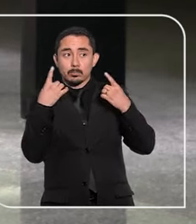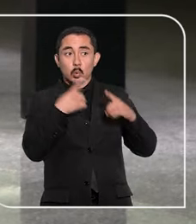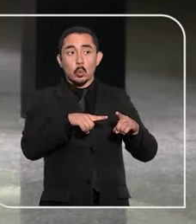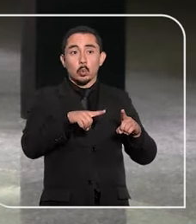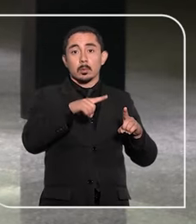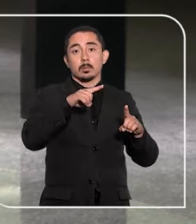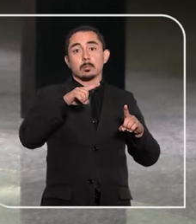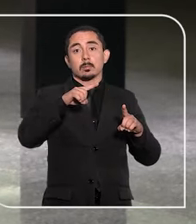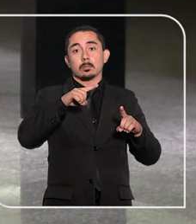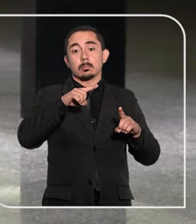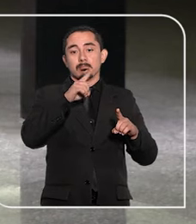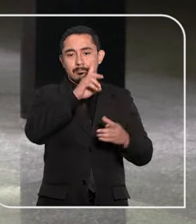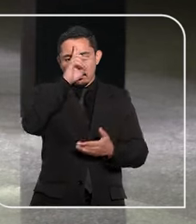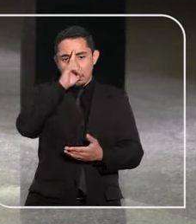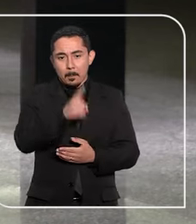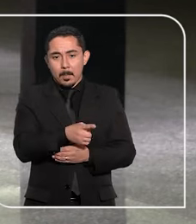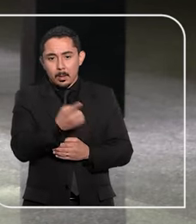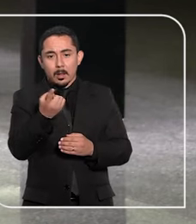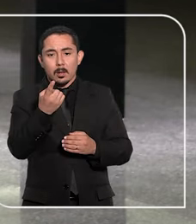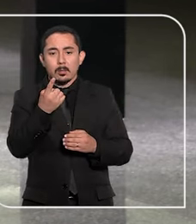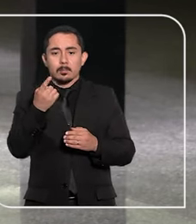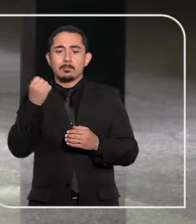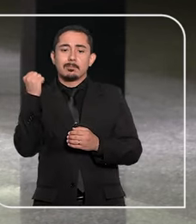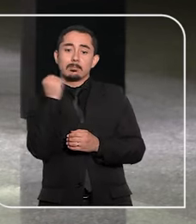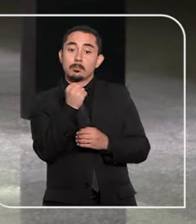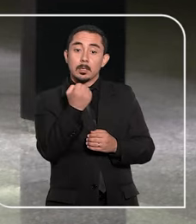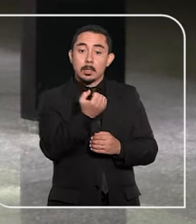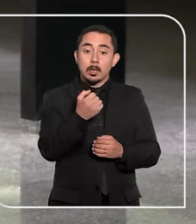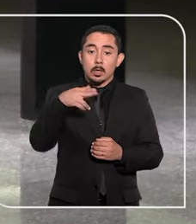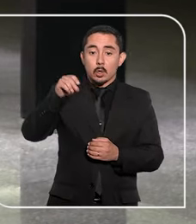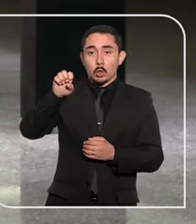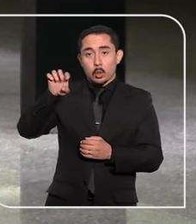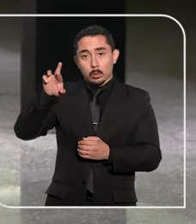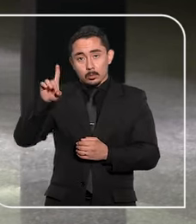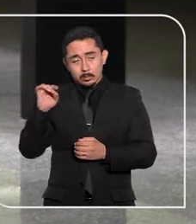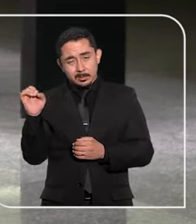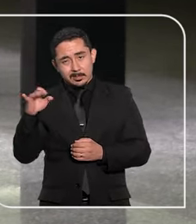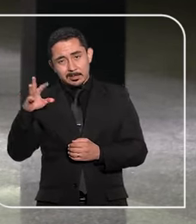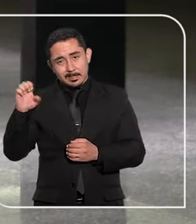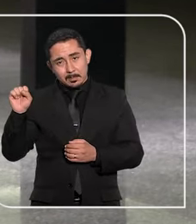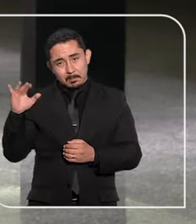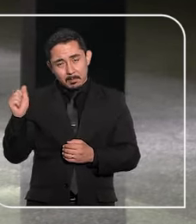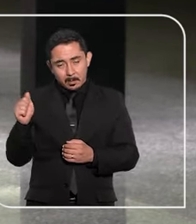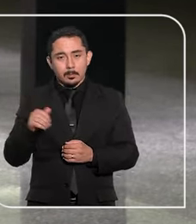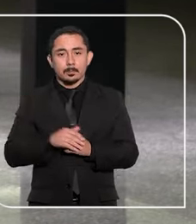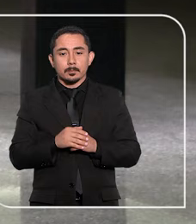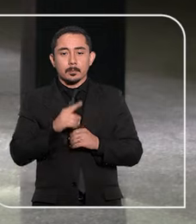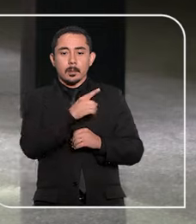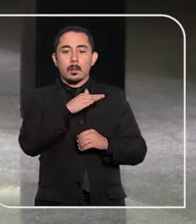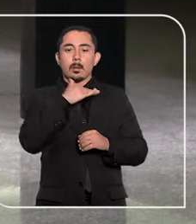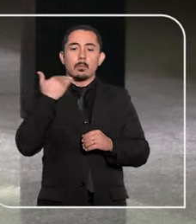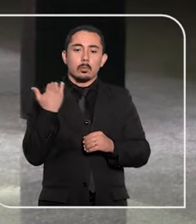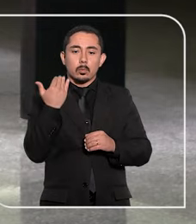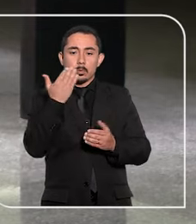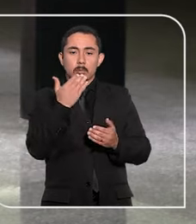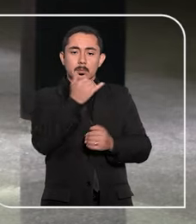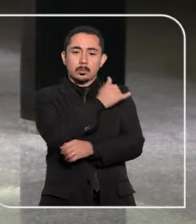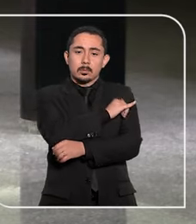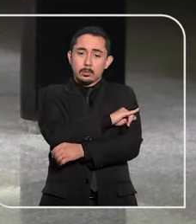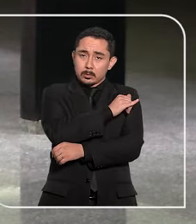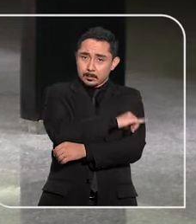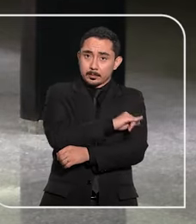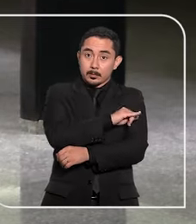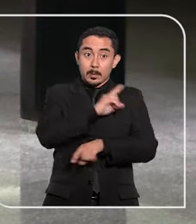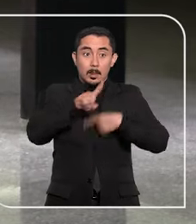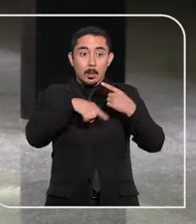o mandante do assassinato do ex-marido, o galerista norte-americano Brent Sikima, morto em janeiro deste ano, no Rio de Janeiro,